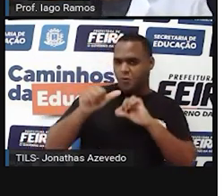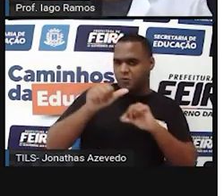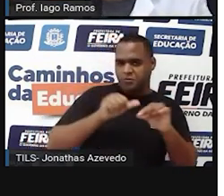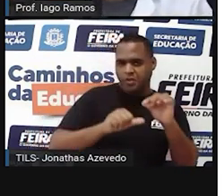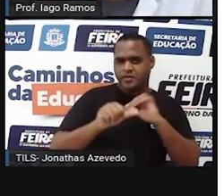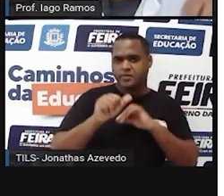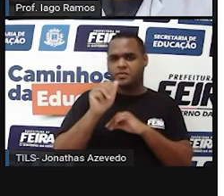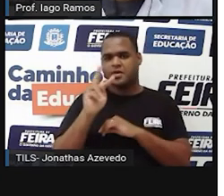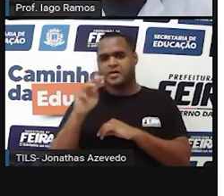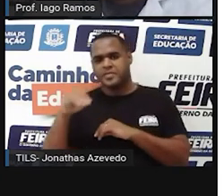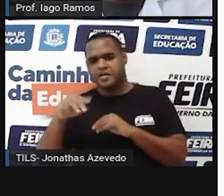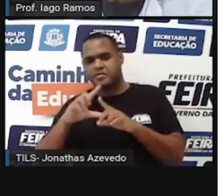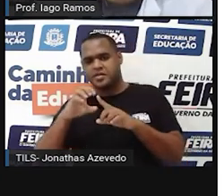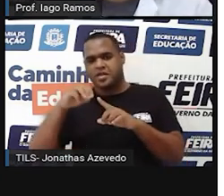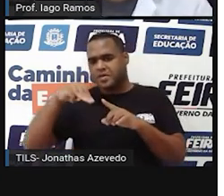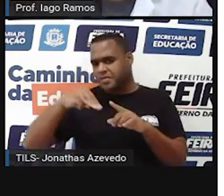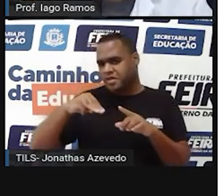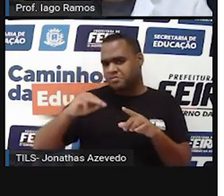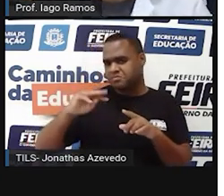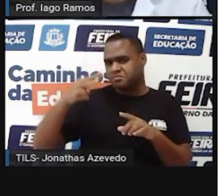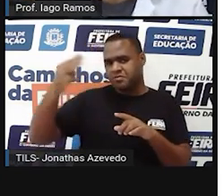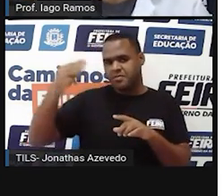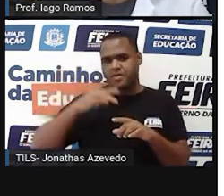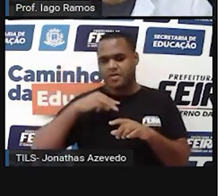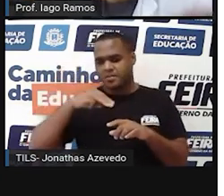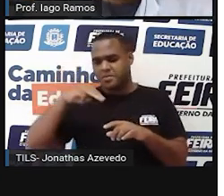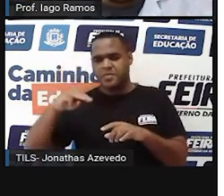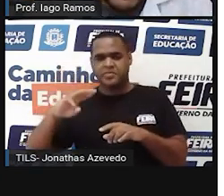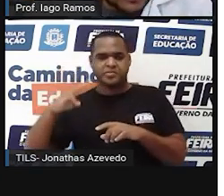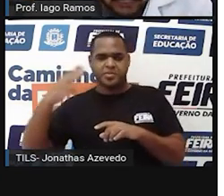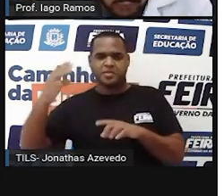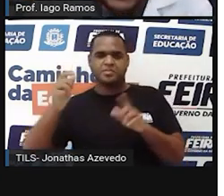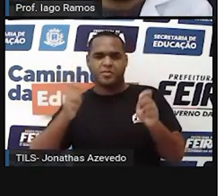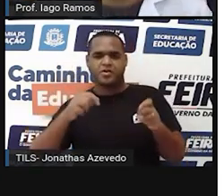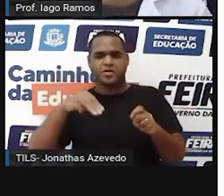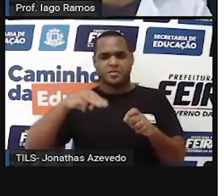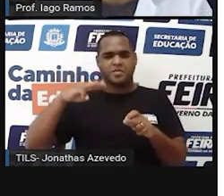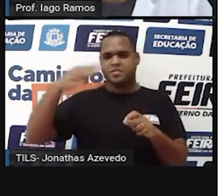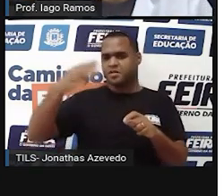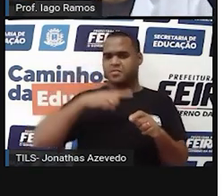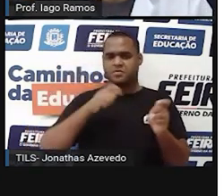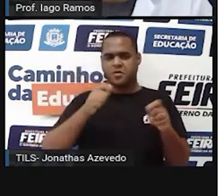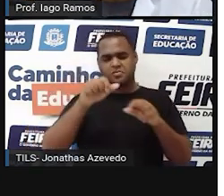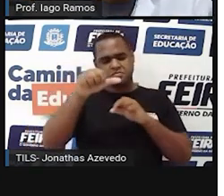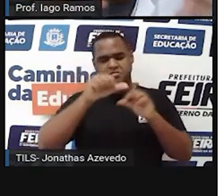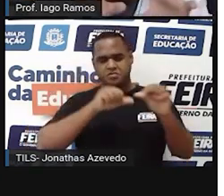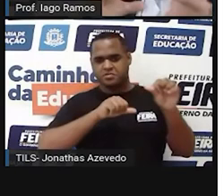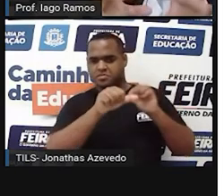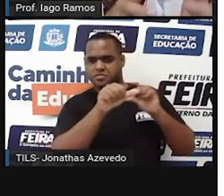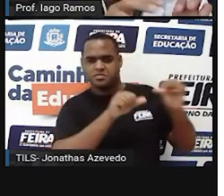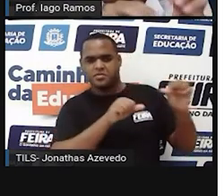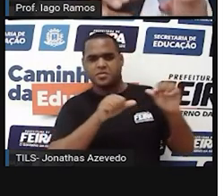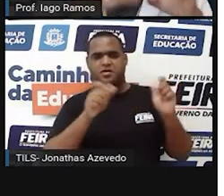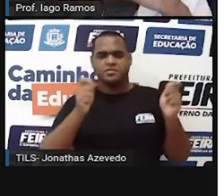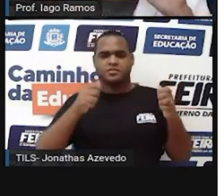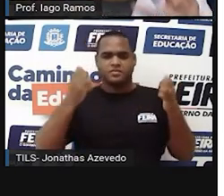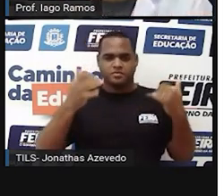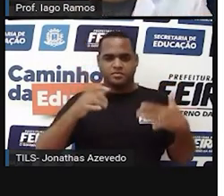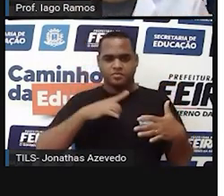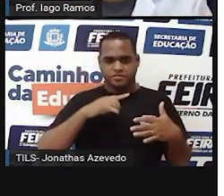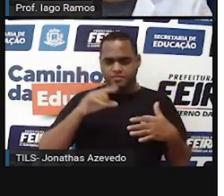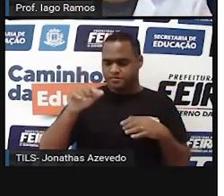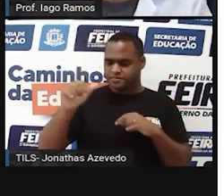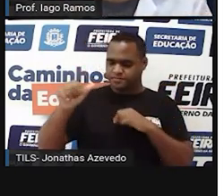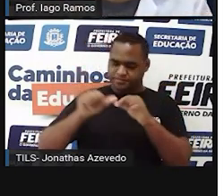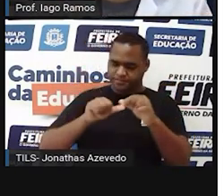cúbico, decâmetro cúbico, centímetro cúbico, milímetro cúbico, metro cúbico. Então dá para pegar uma medida e sair